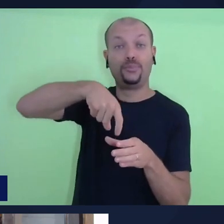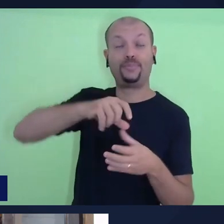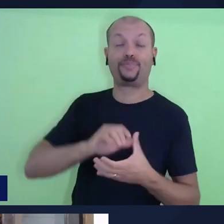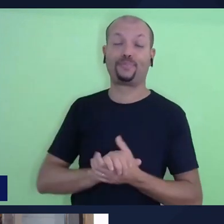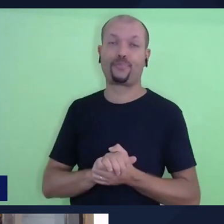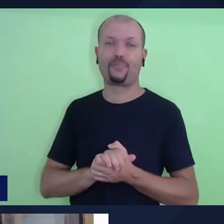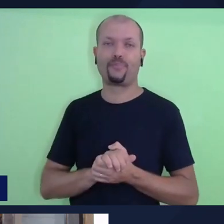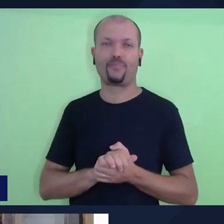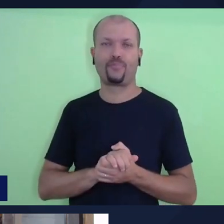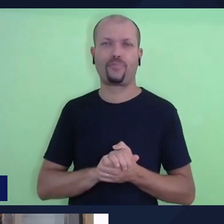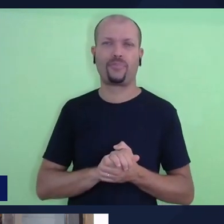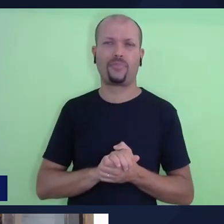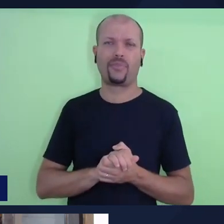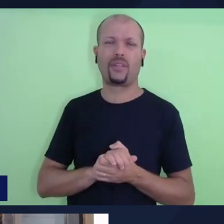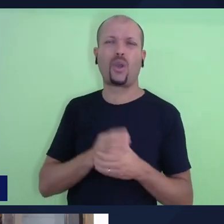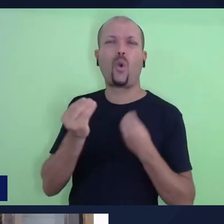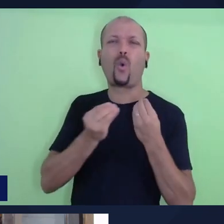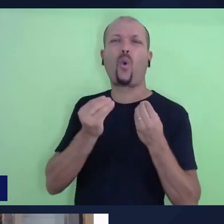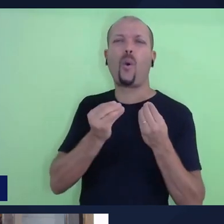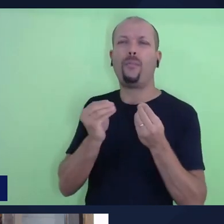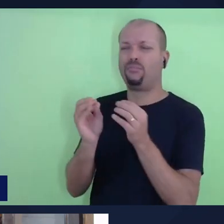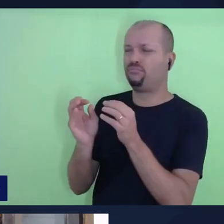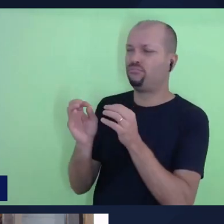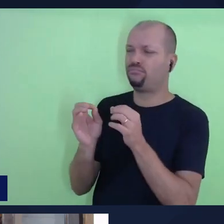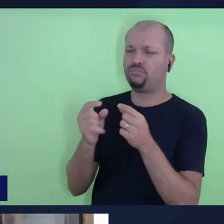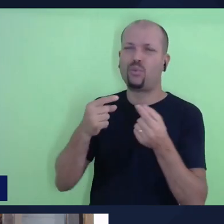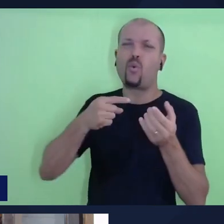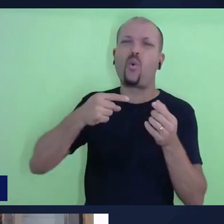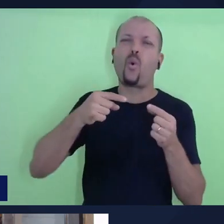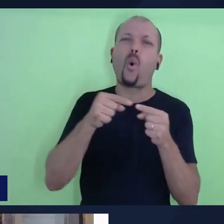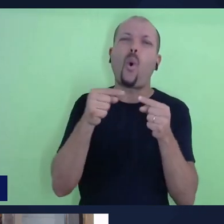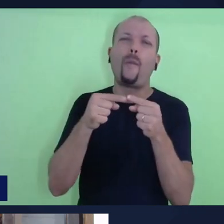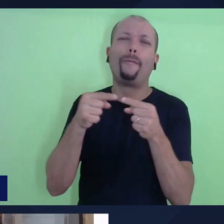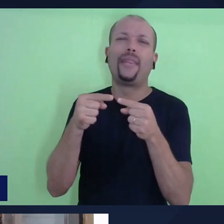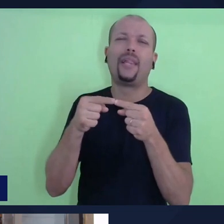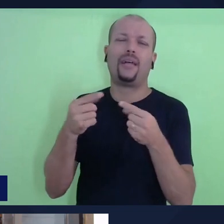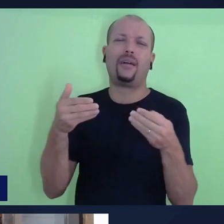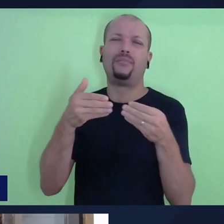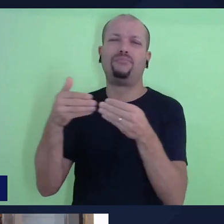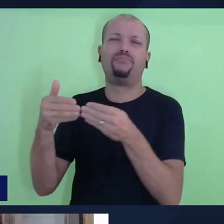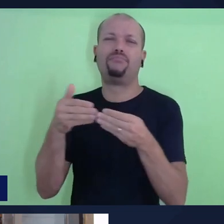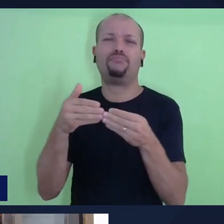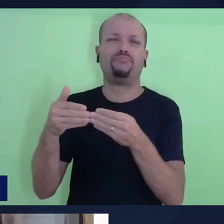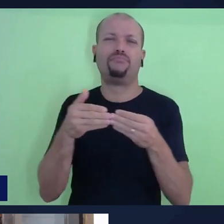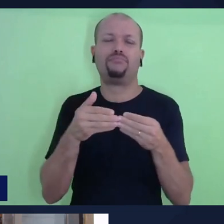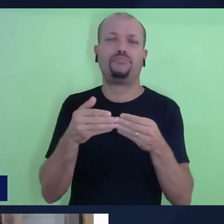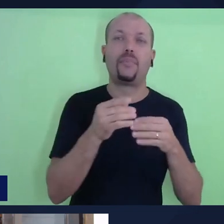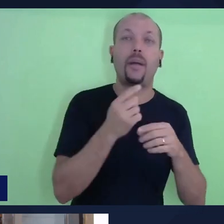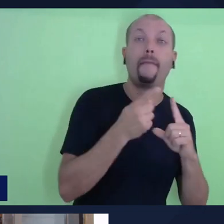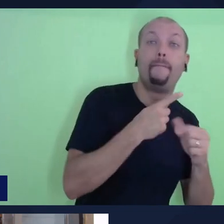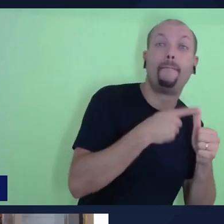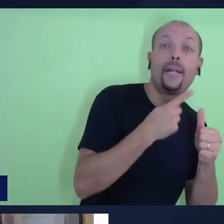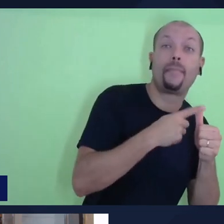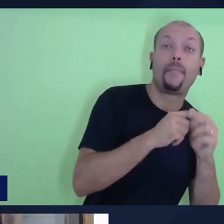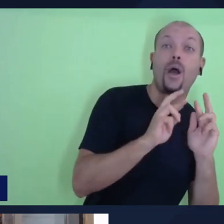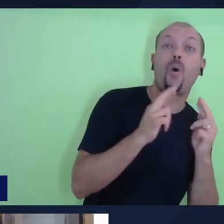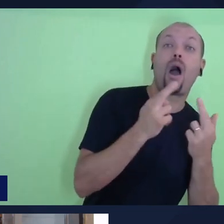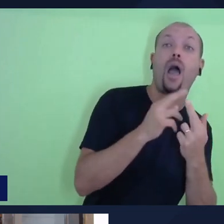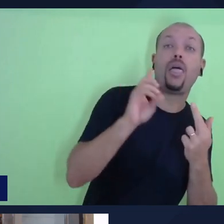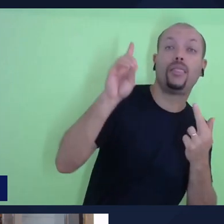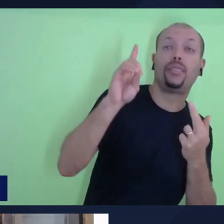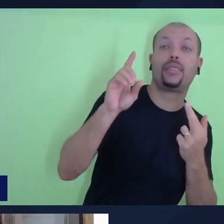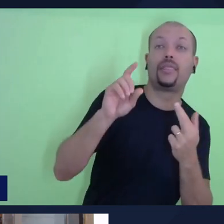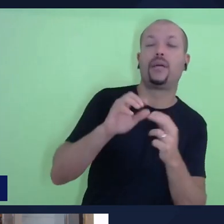relação que existe entre as alianças, o pacto do dízimo e a ideia de que devemos buscar primeiro o reino de Deus e as outras coisas serão